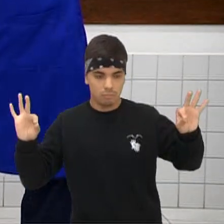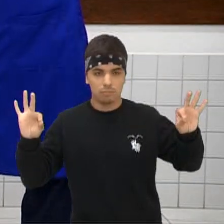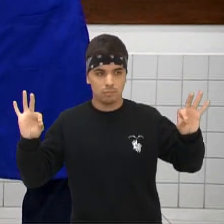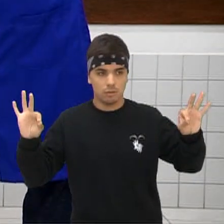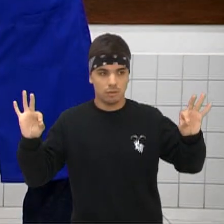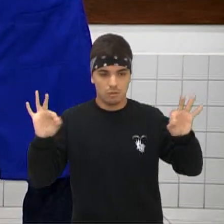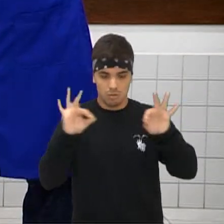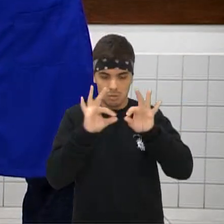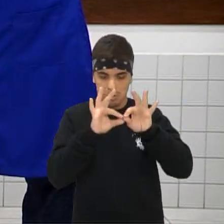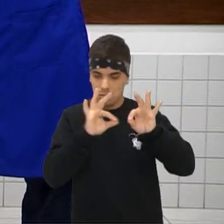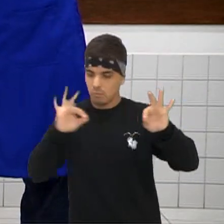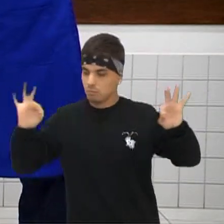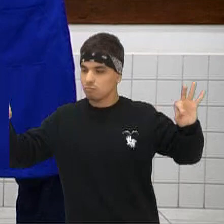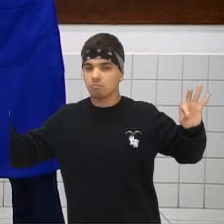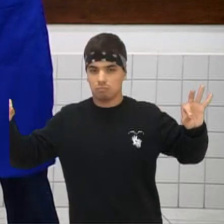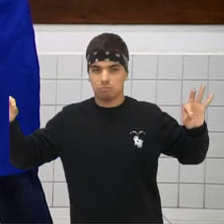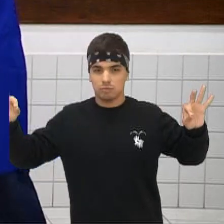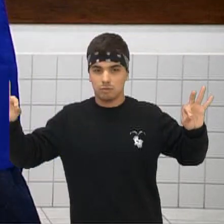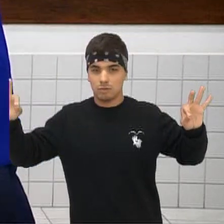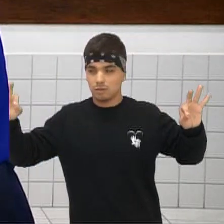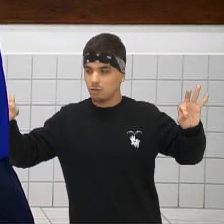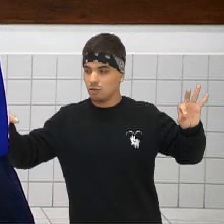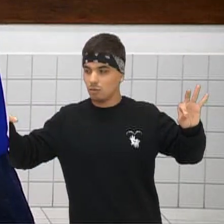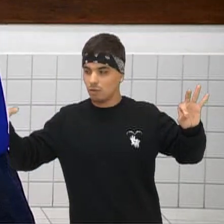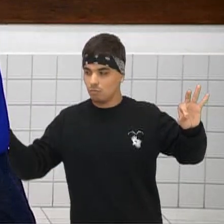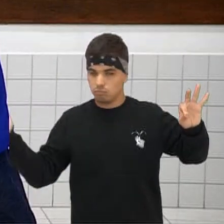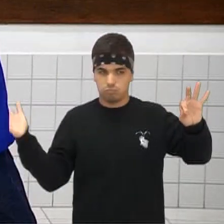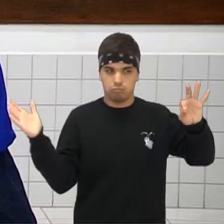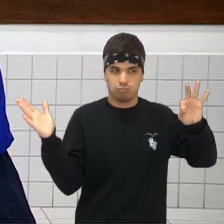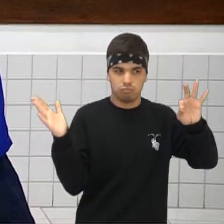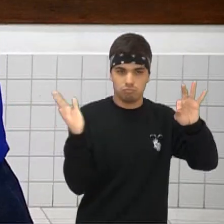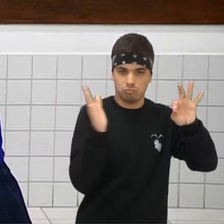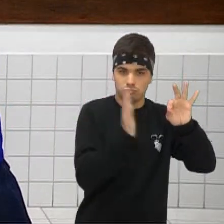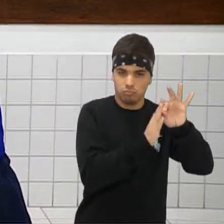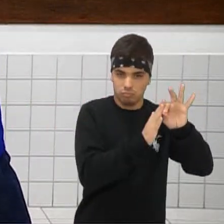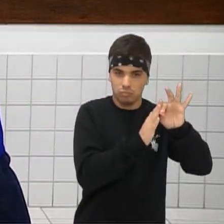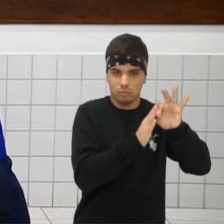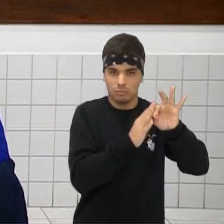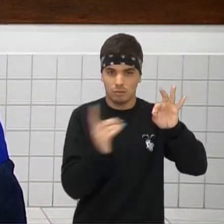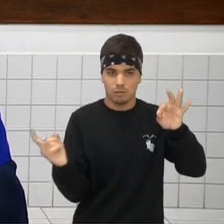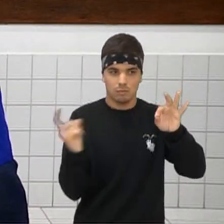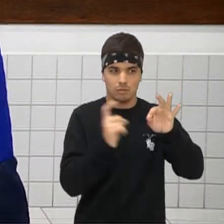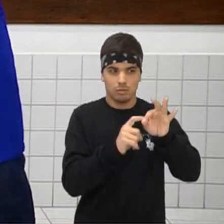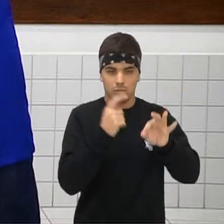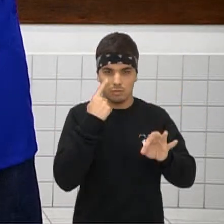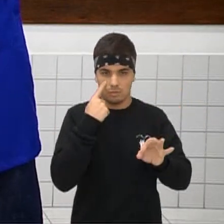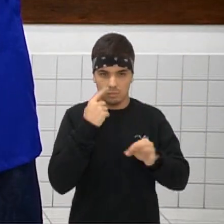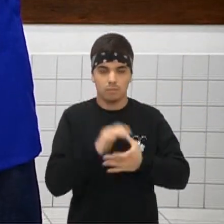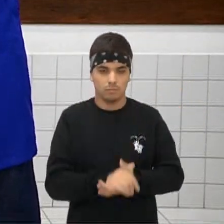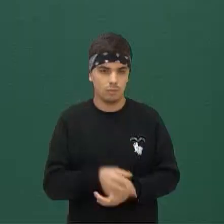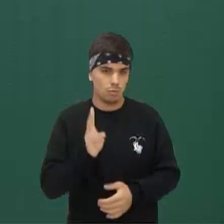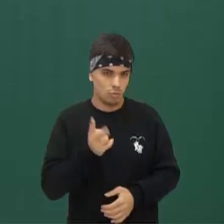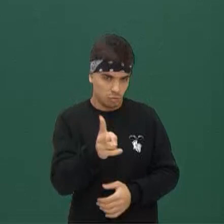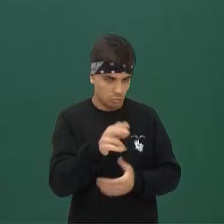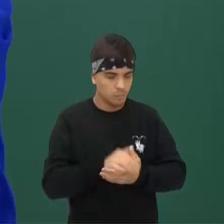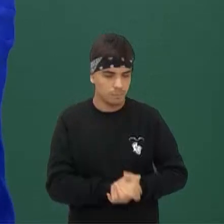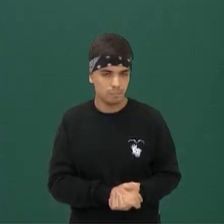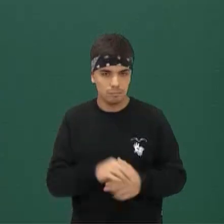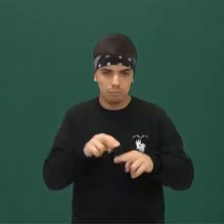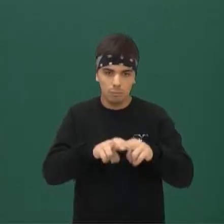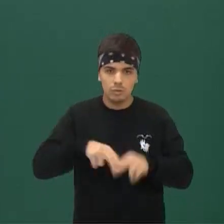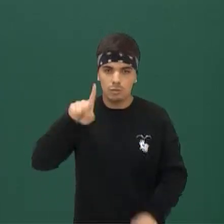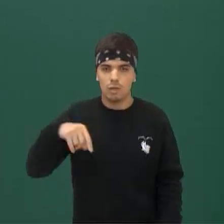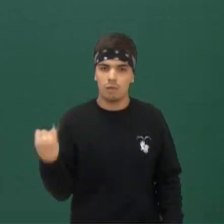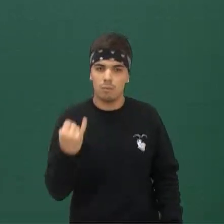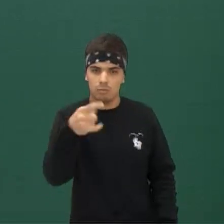puxe ela Ainda assim, quando você solta, o coeficiente de elasticidade vai fazer com que essa deformação não seja permanente Ok? Então isso é